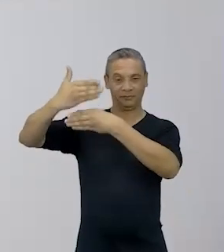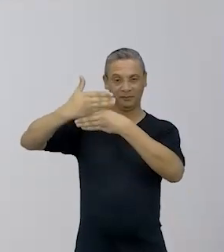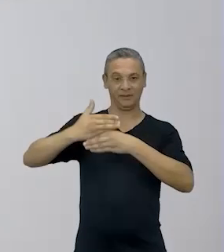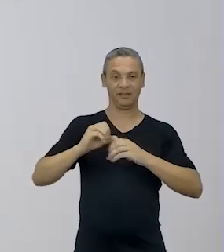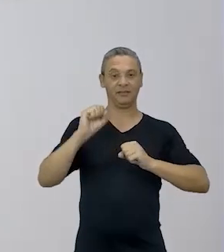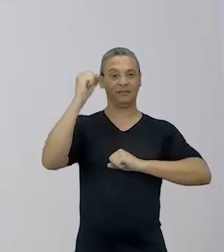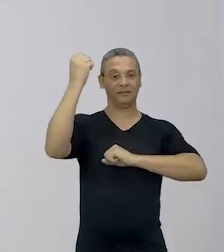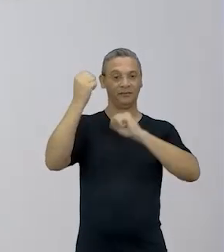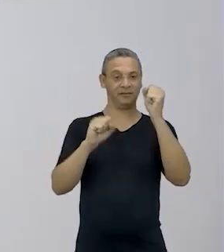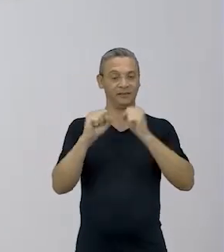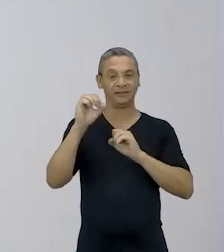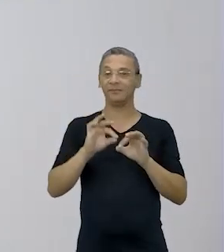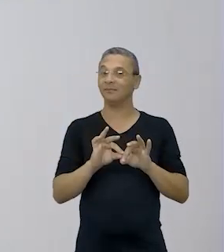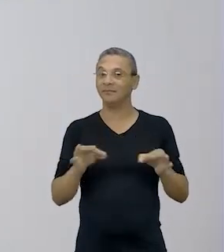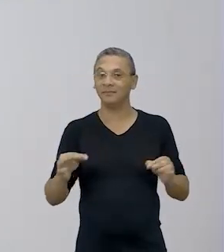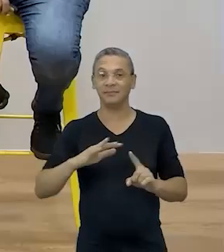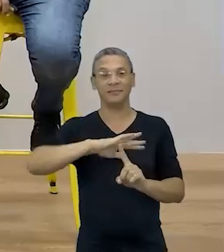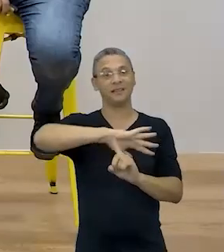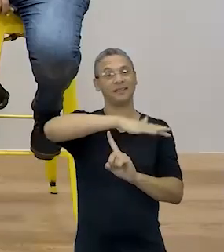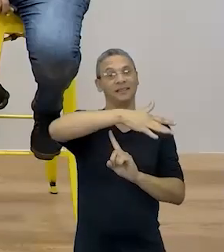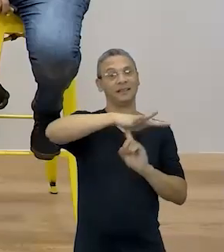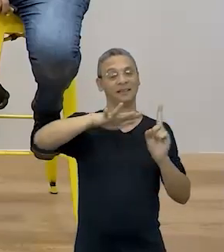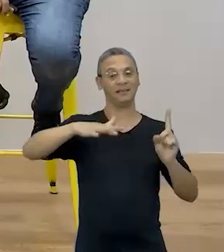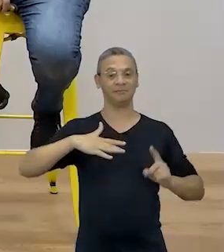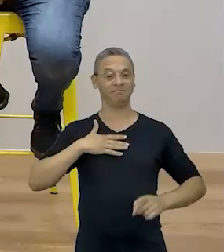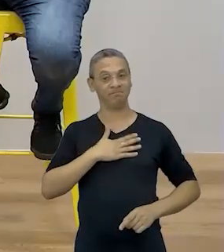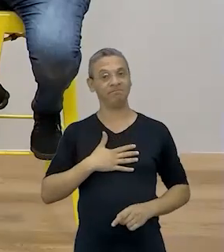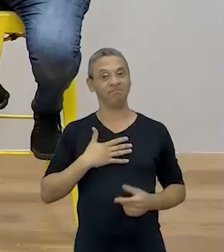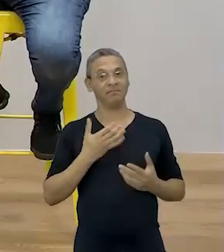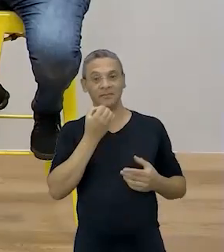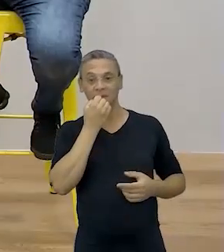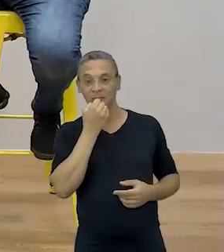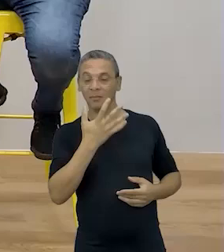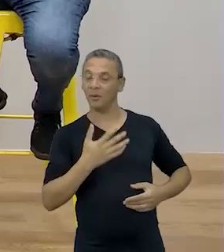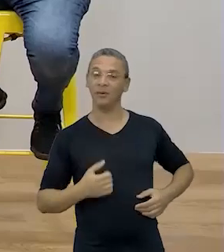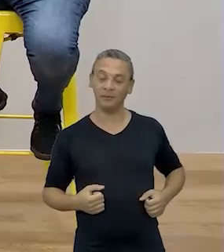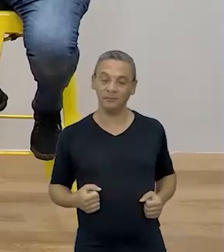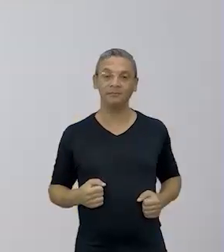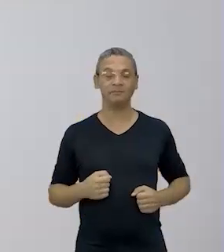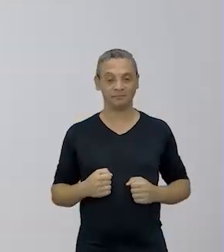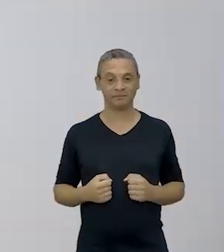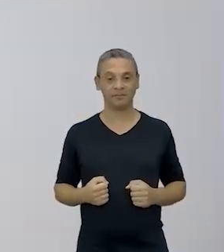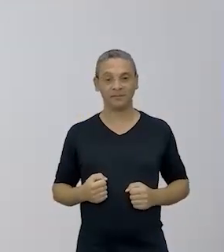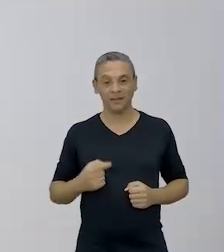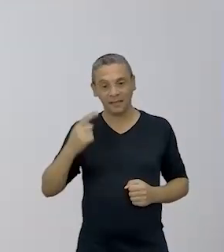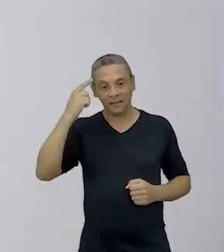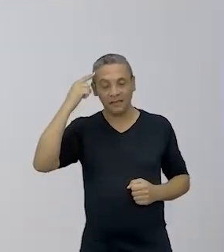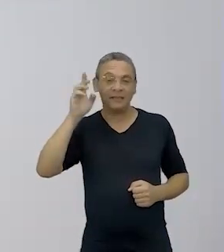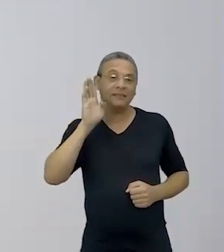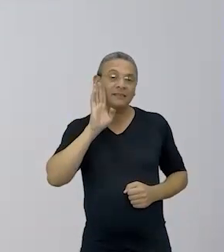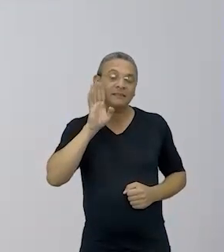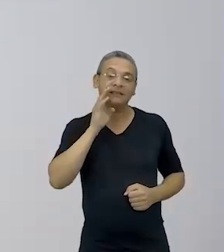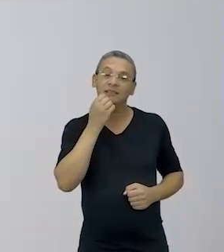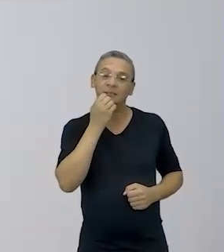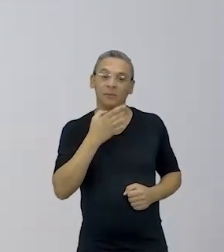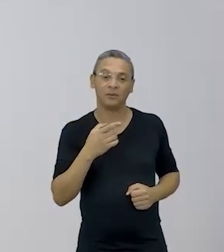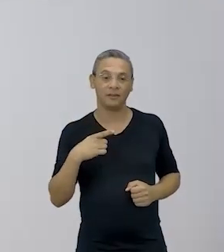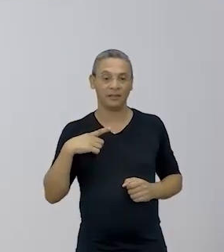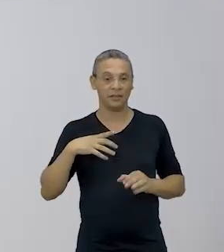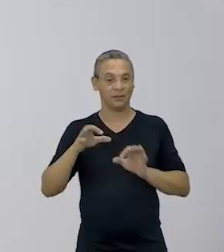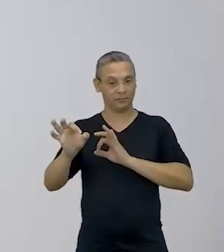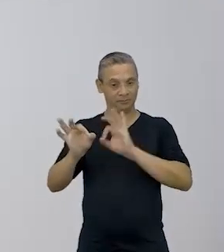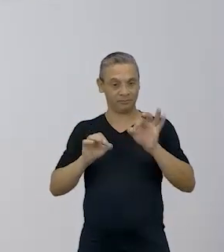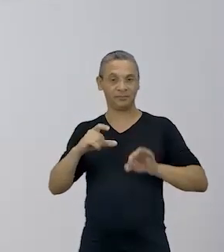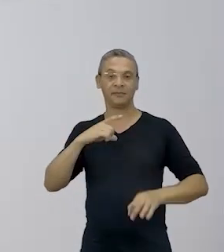gera impacto no meio ambiente. Isso é muito bom também, né? Muito legal também essa ideia. Muito bacana. Eu havia preparado